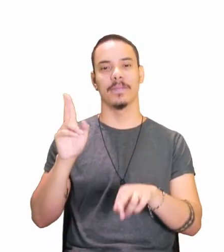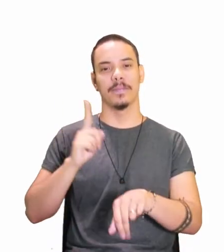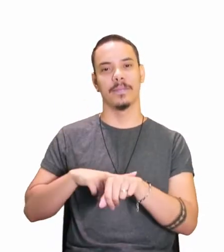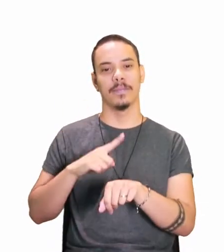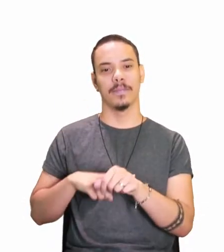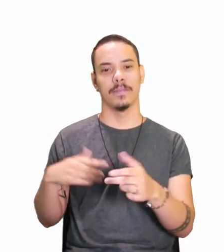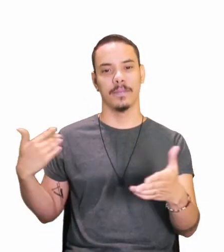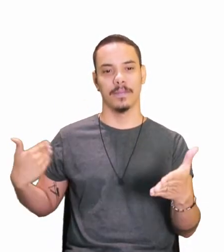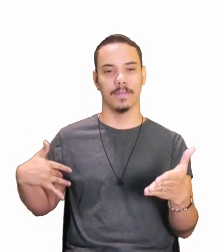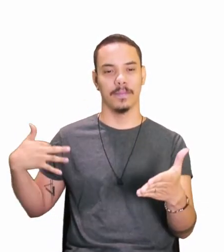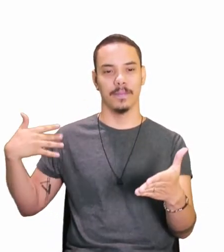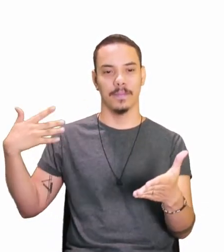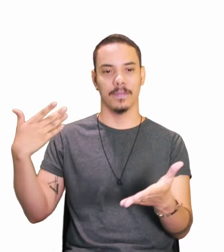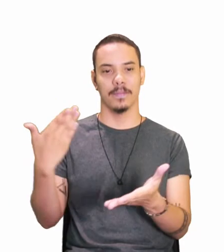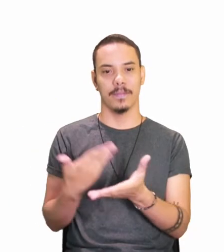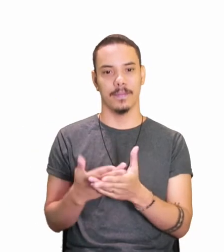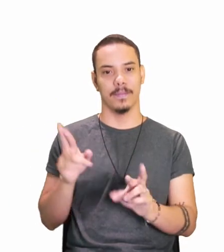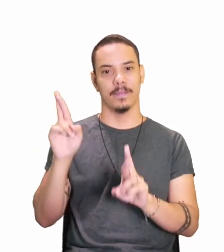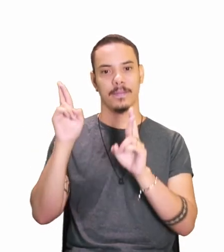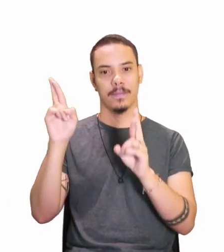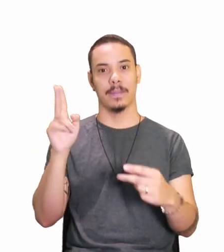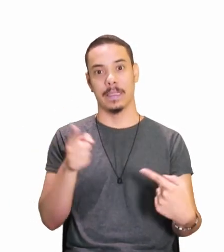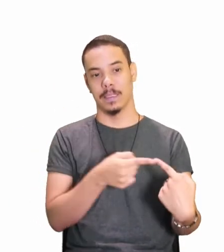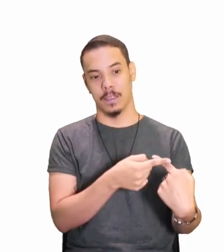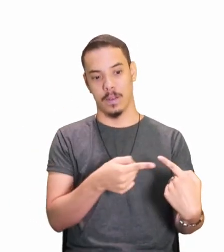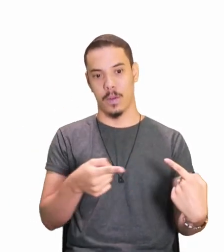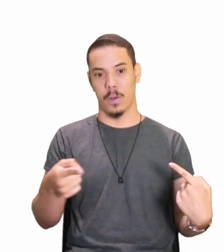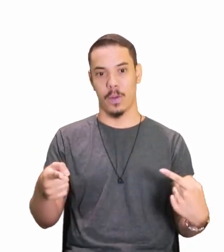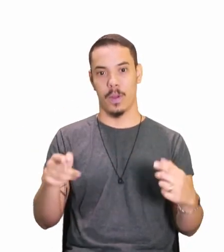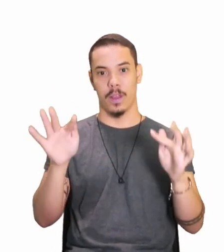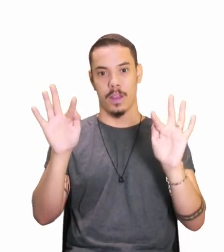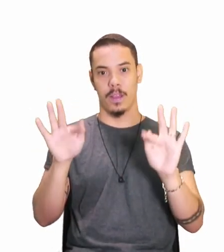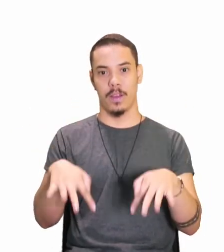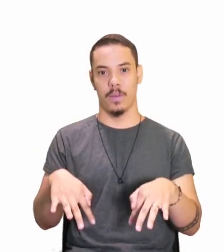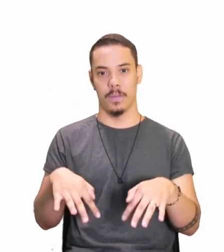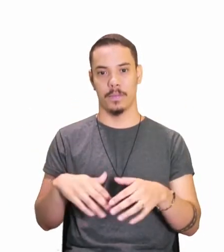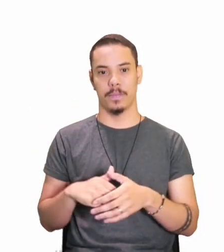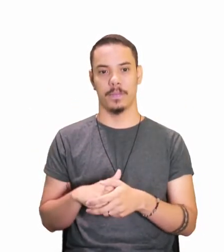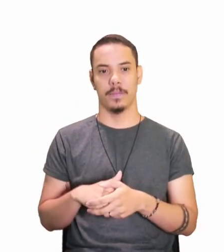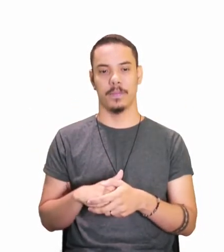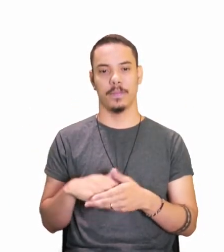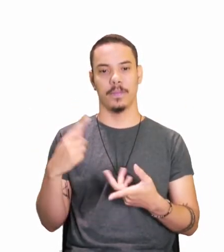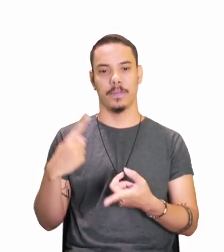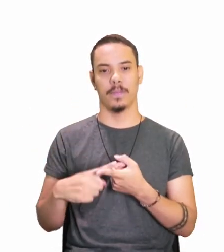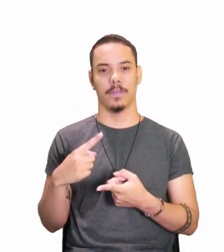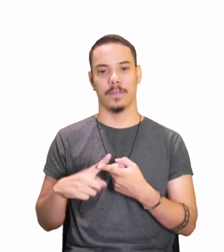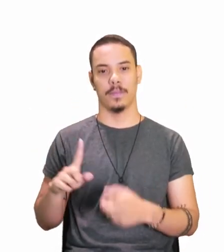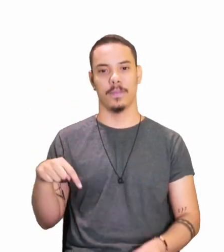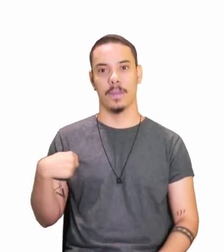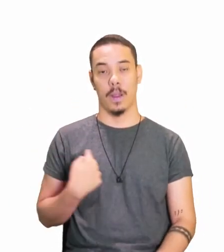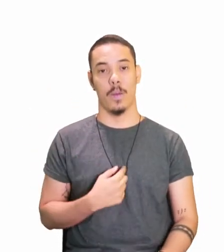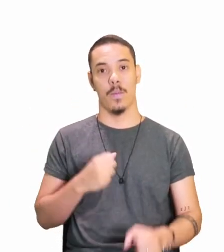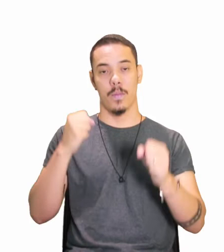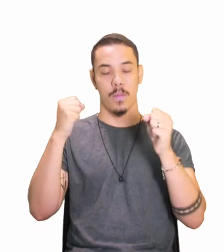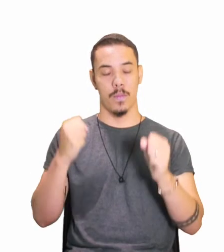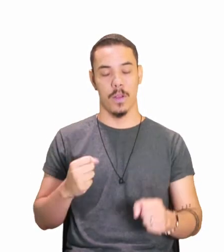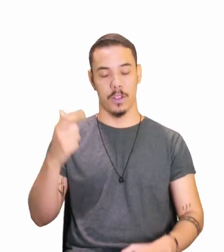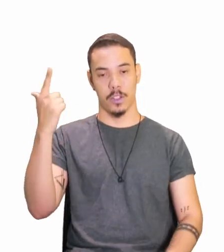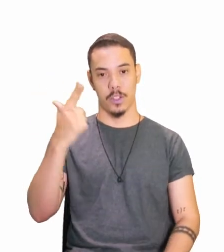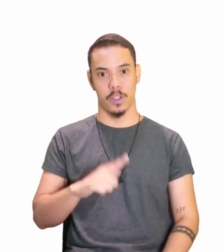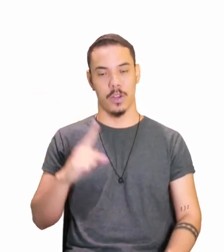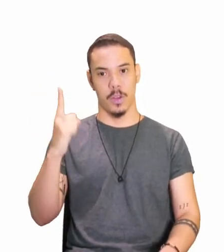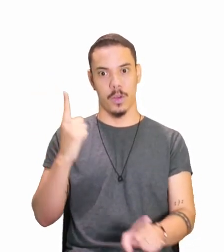passe, espero que a semana acabe, olha só, para que eu possa te ver, ó,